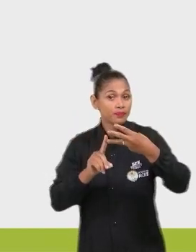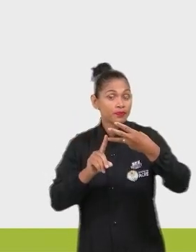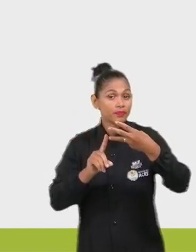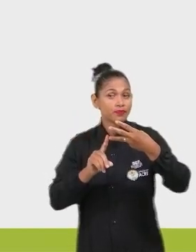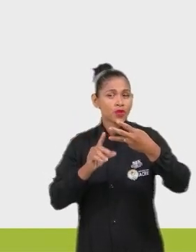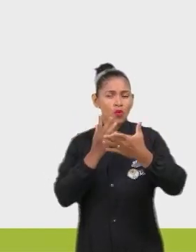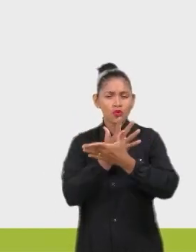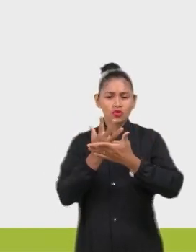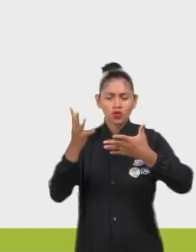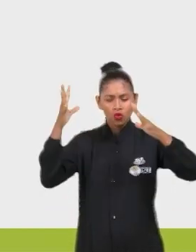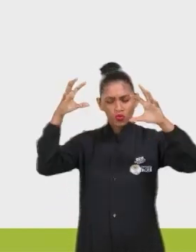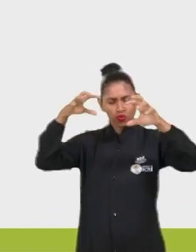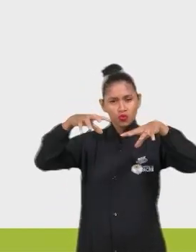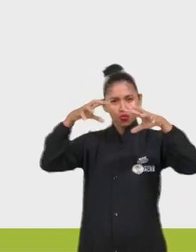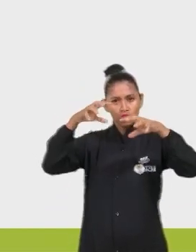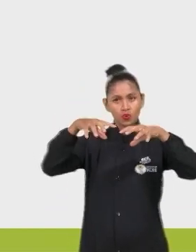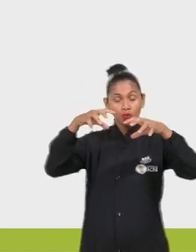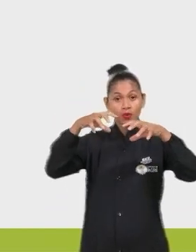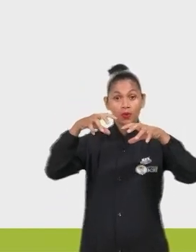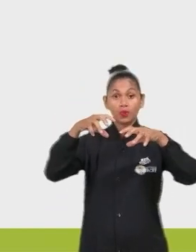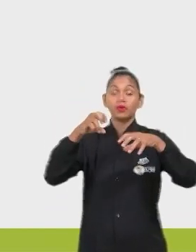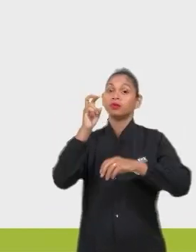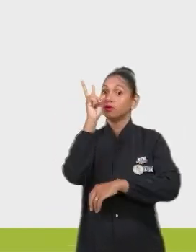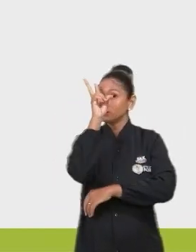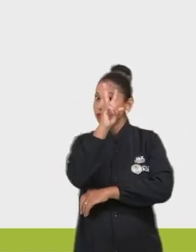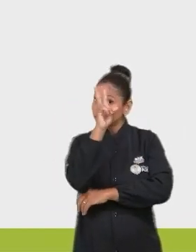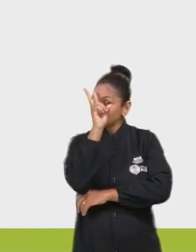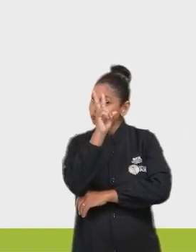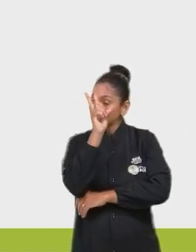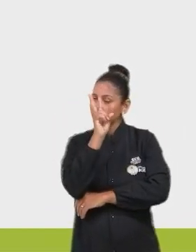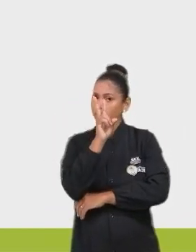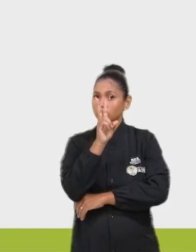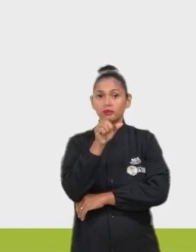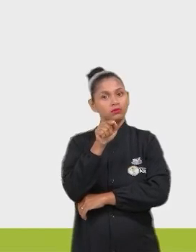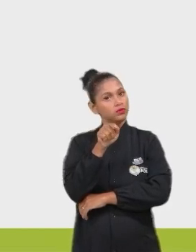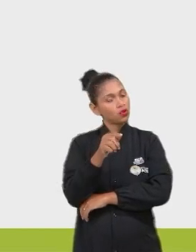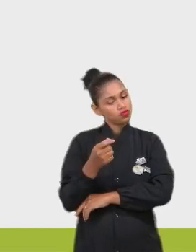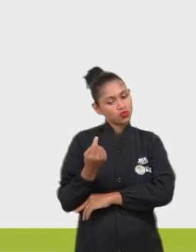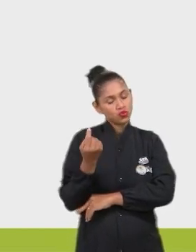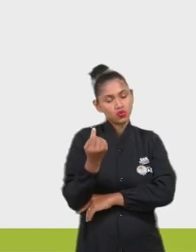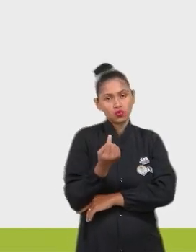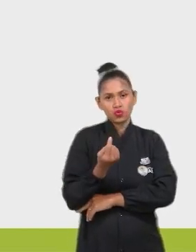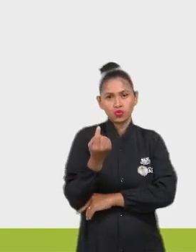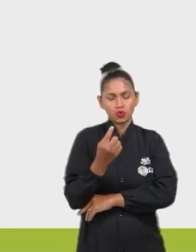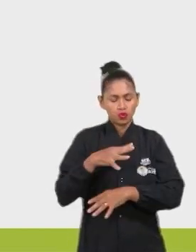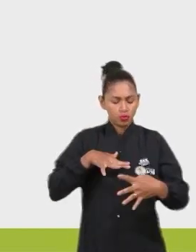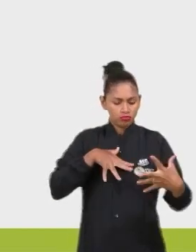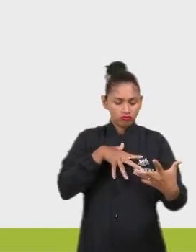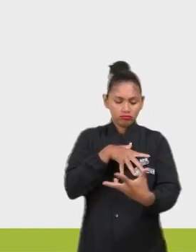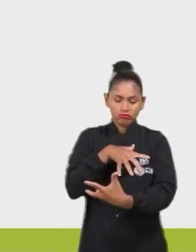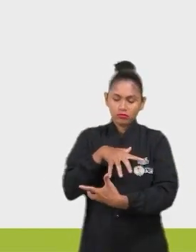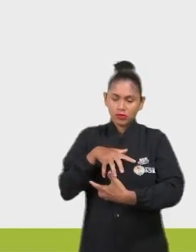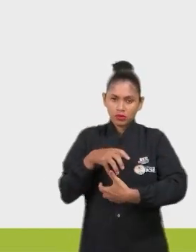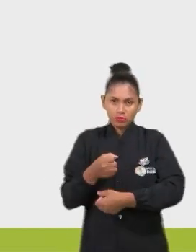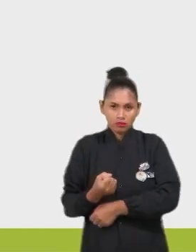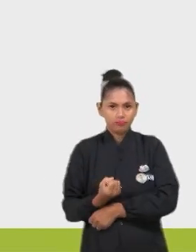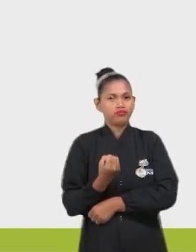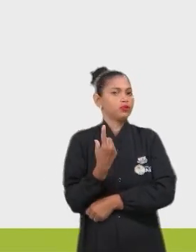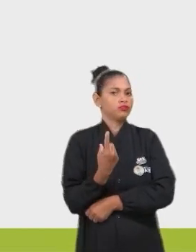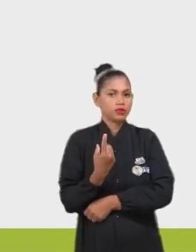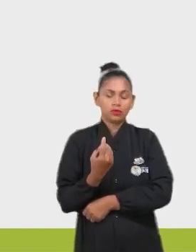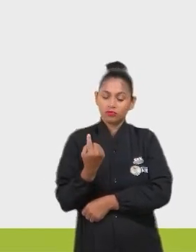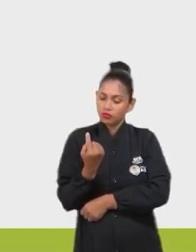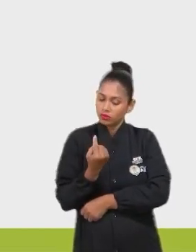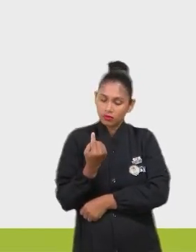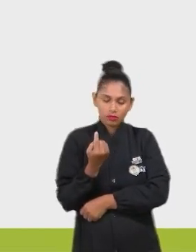uma chuva, né? Lembre-se de que não está sozinho neste mundo estranho. Então, as plantas estão aí